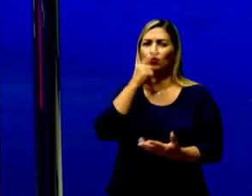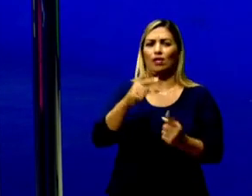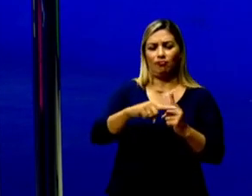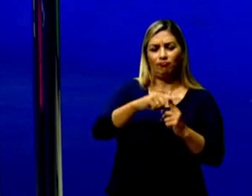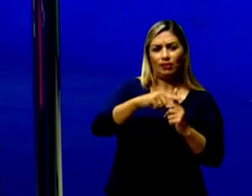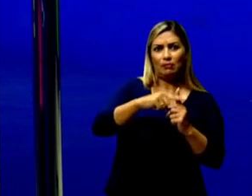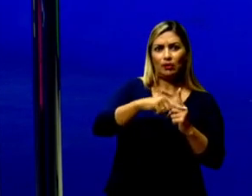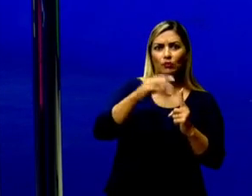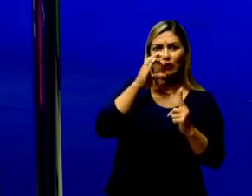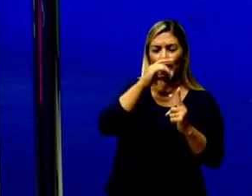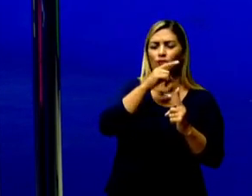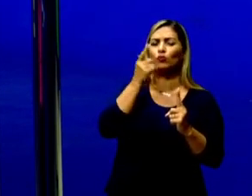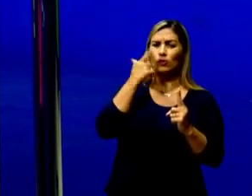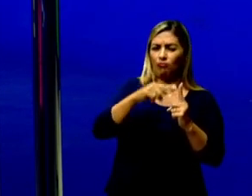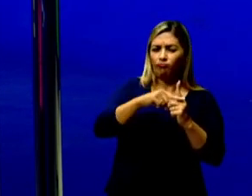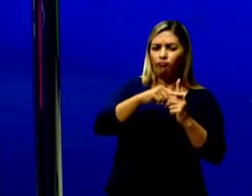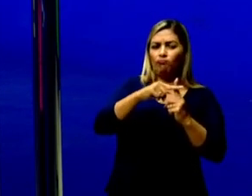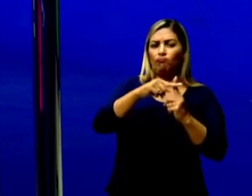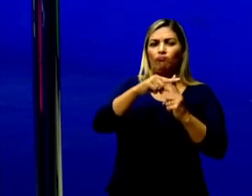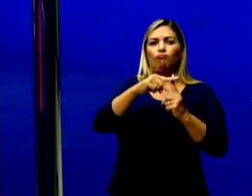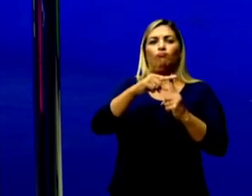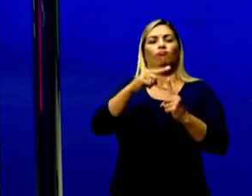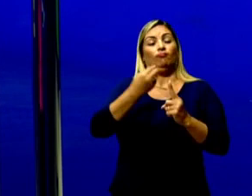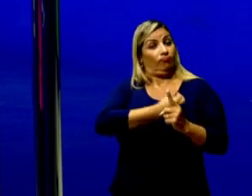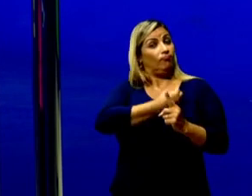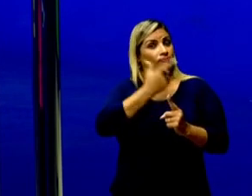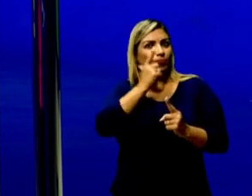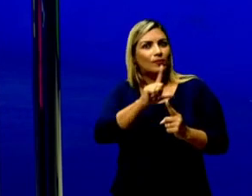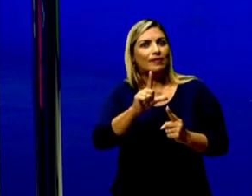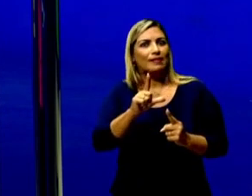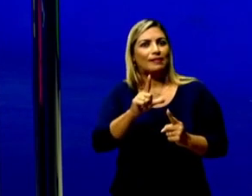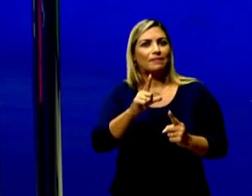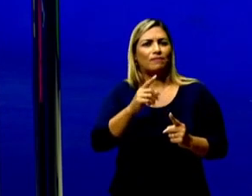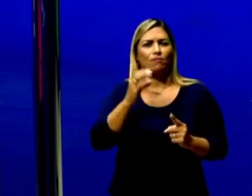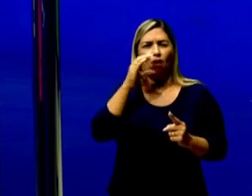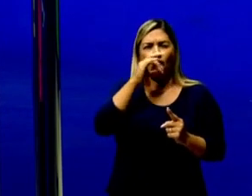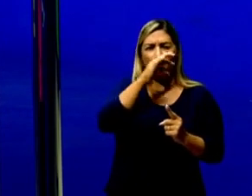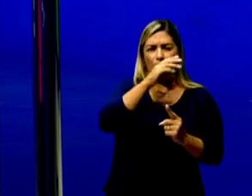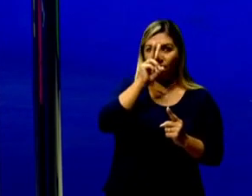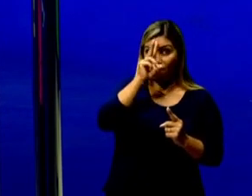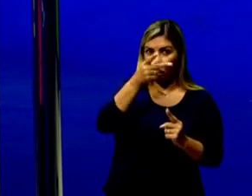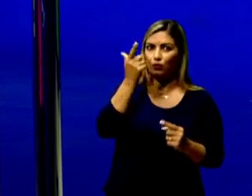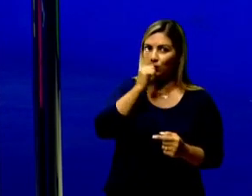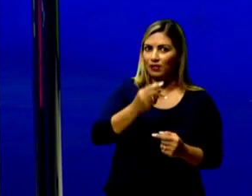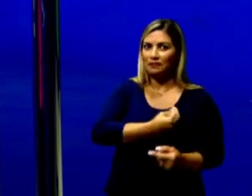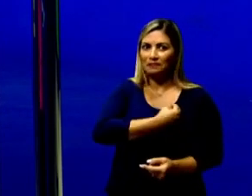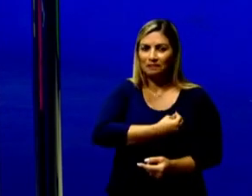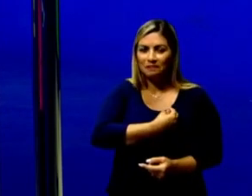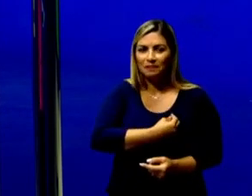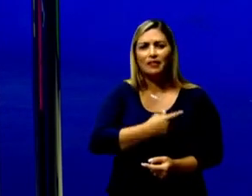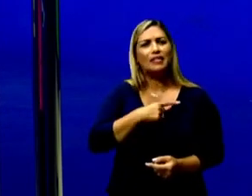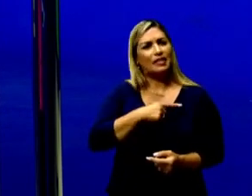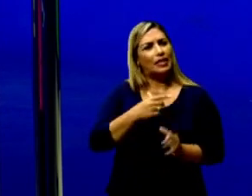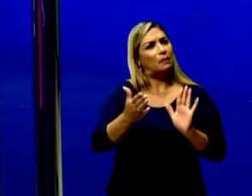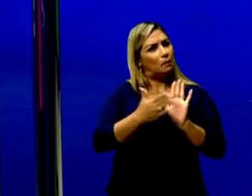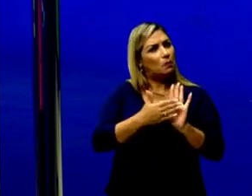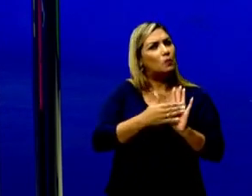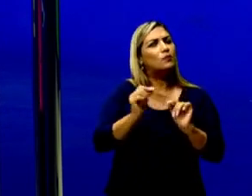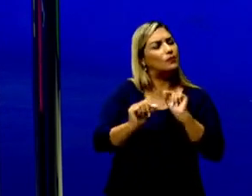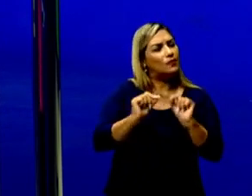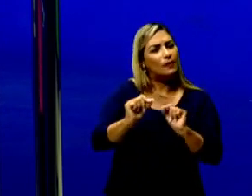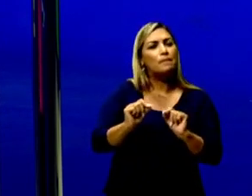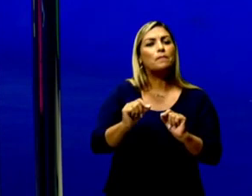determinadas bactérias que vivem em ambientes extremos com altas temperaturas e ela proporciona a